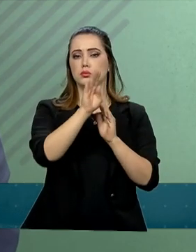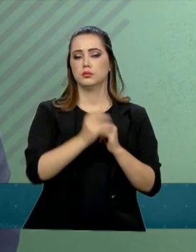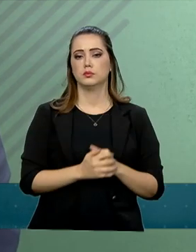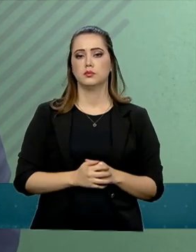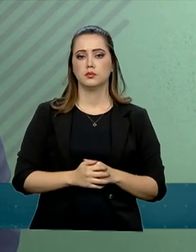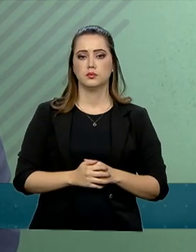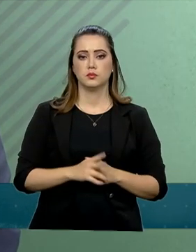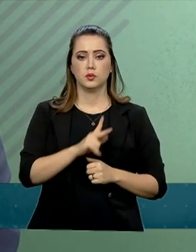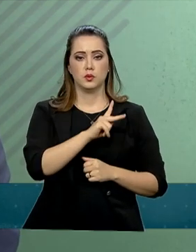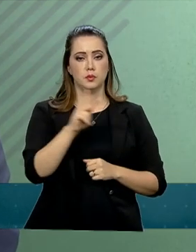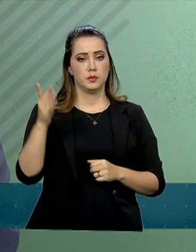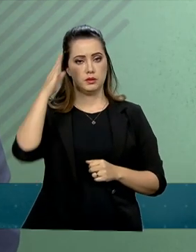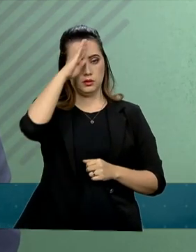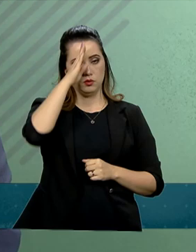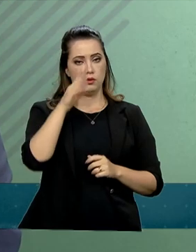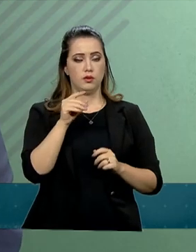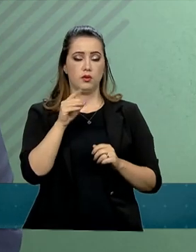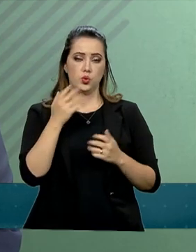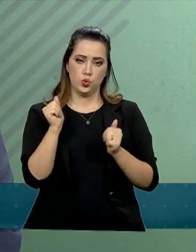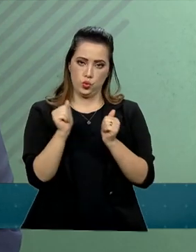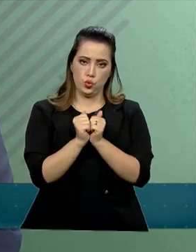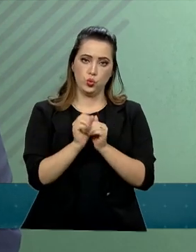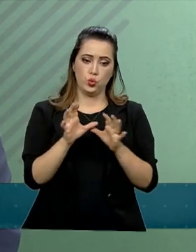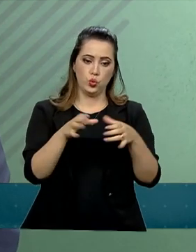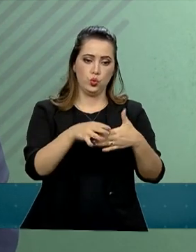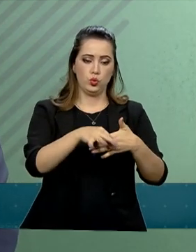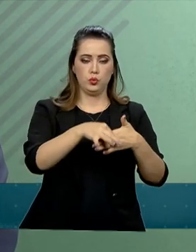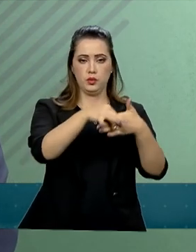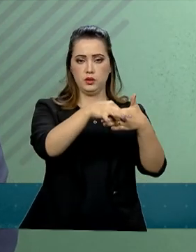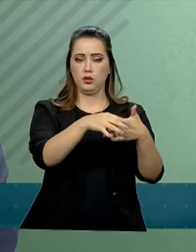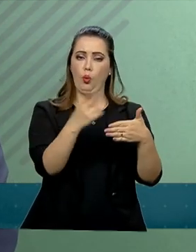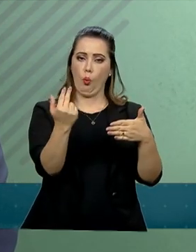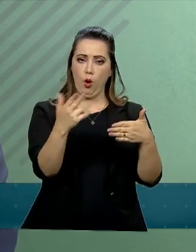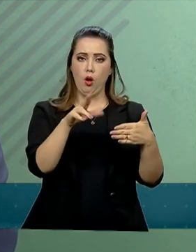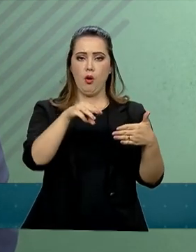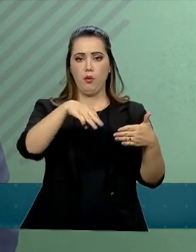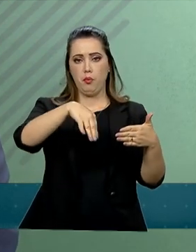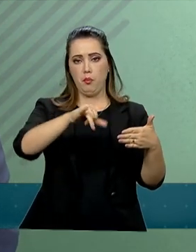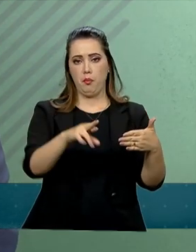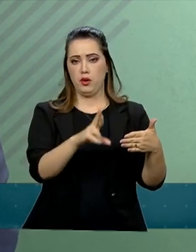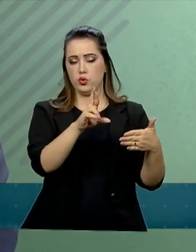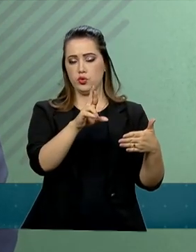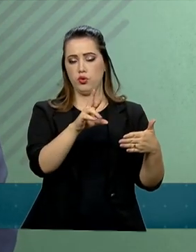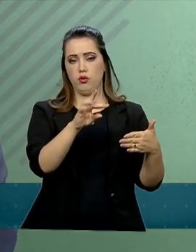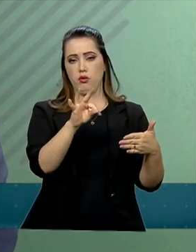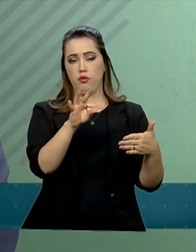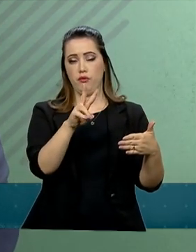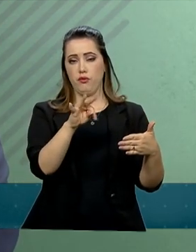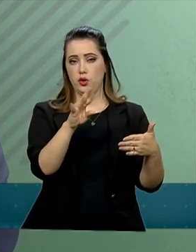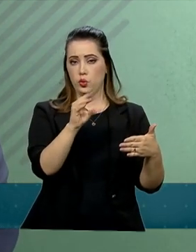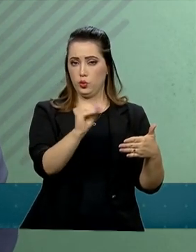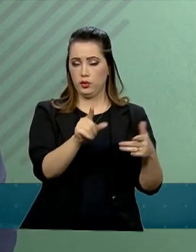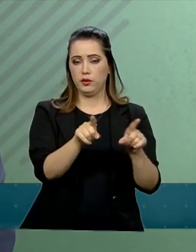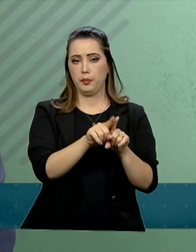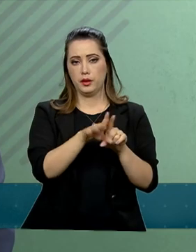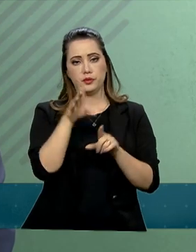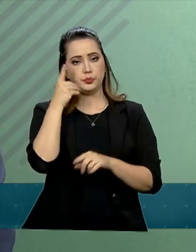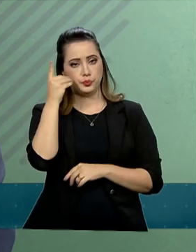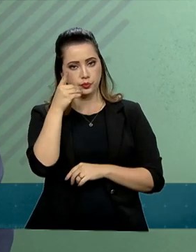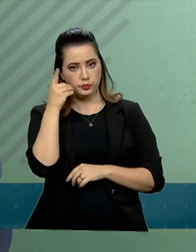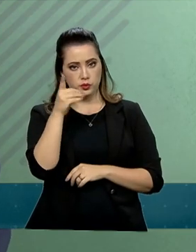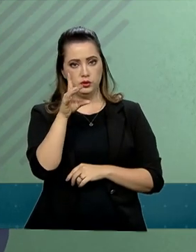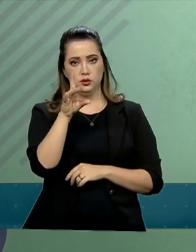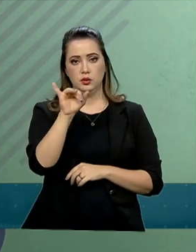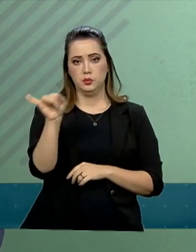Ele o faz por meio dos seus líderes, no o Major Vitor Hugo, a deputada Joyce Hausmann, e no Senado com